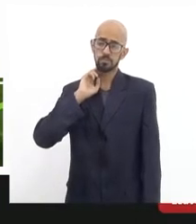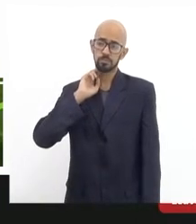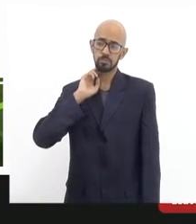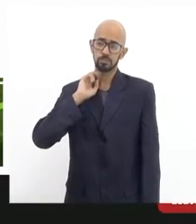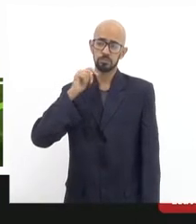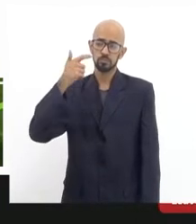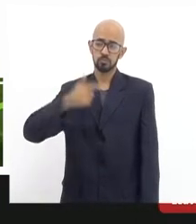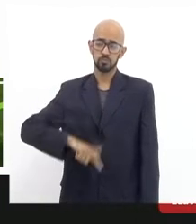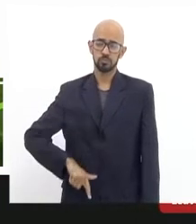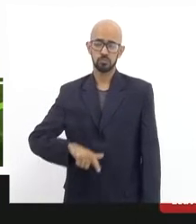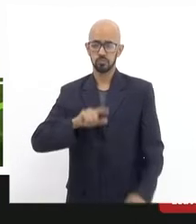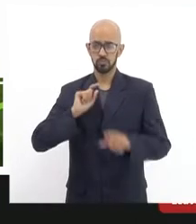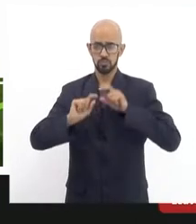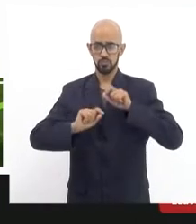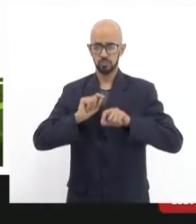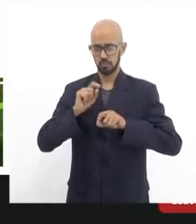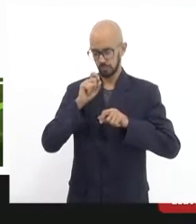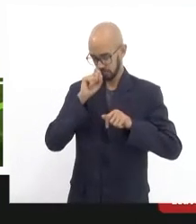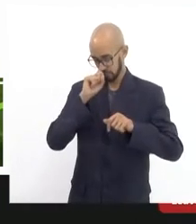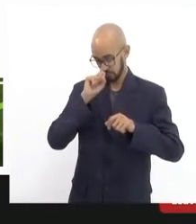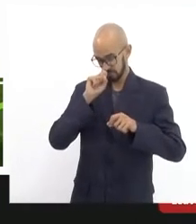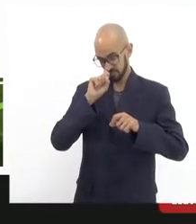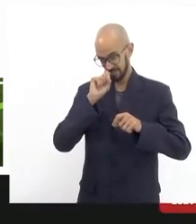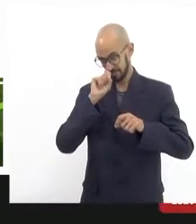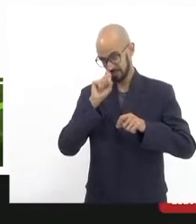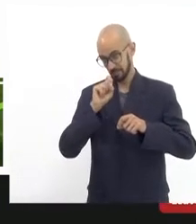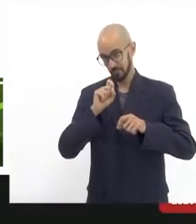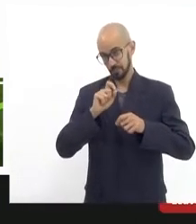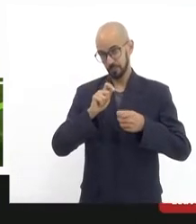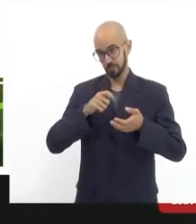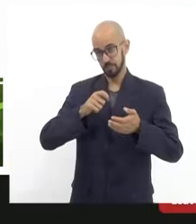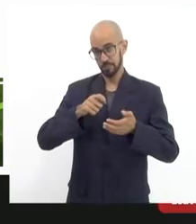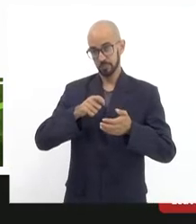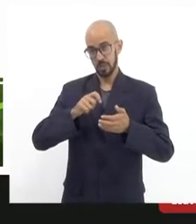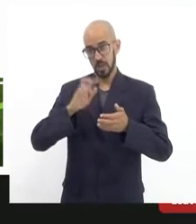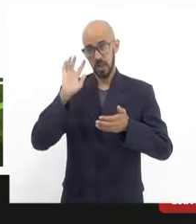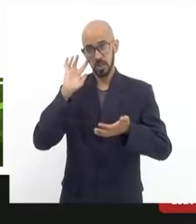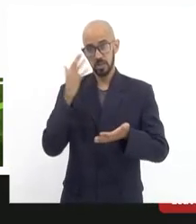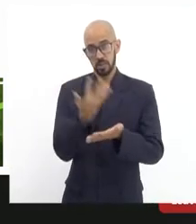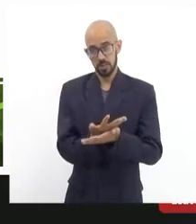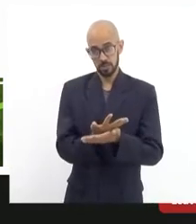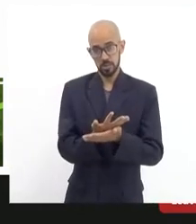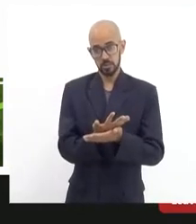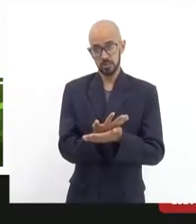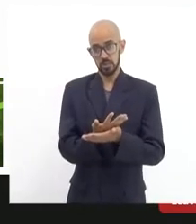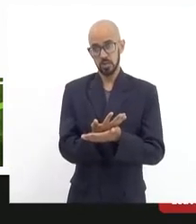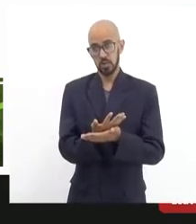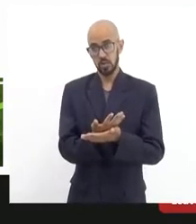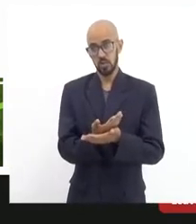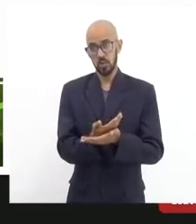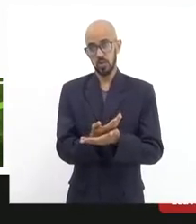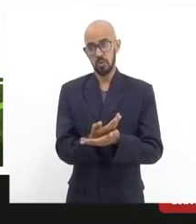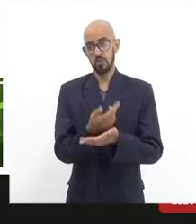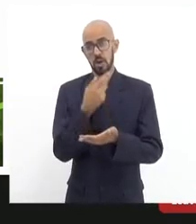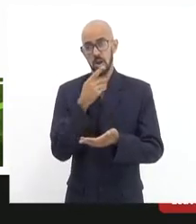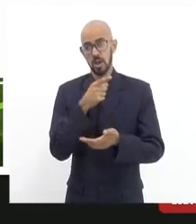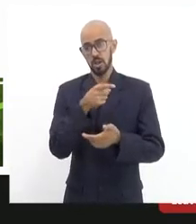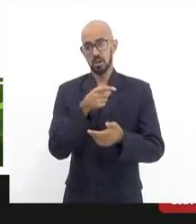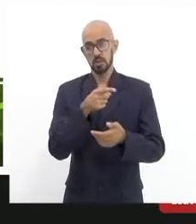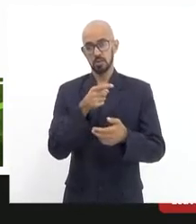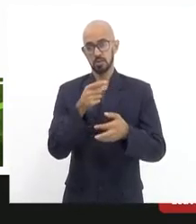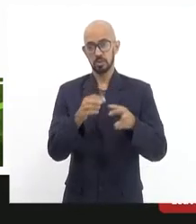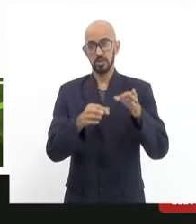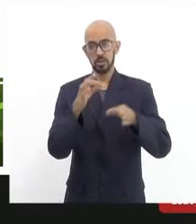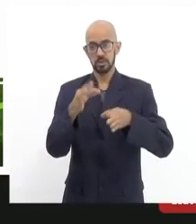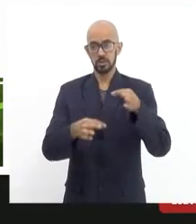novamente, obrigação, a sentença chamando a obrigação dos réus, enfim, é